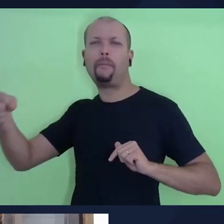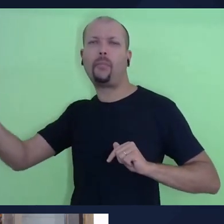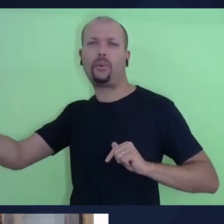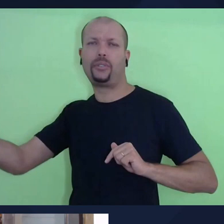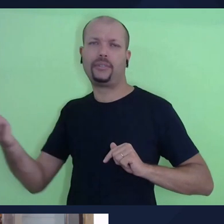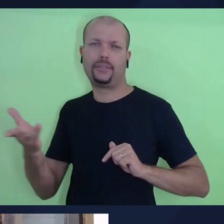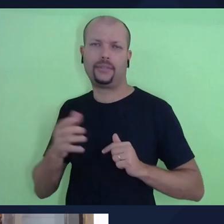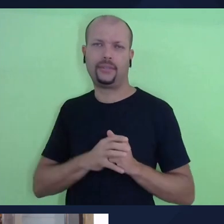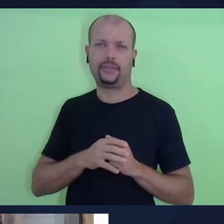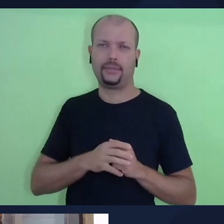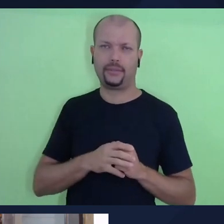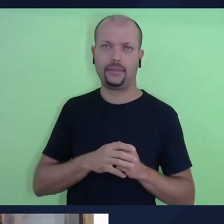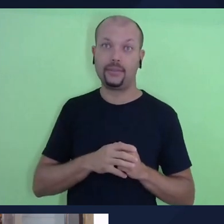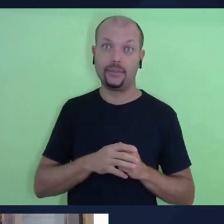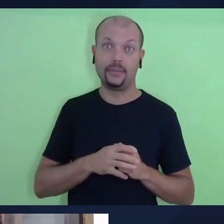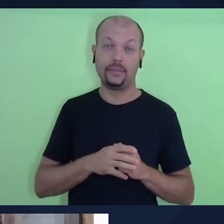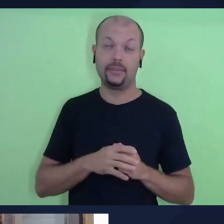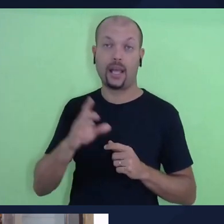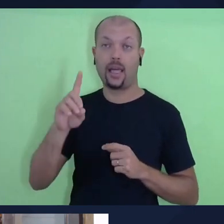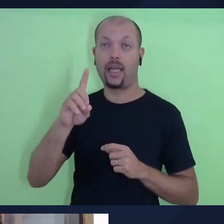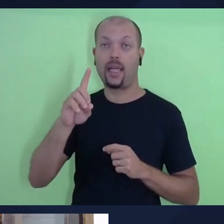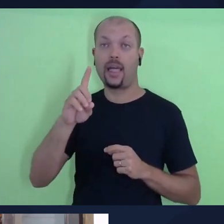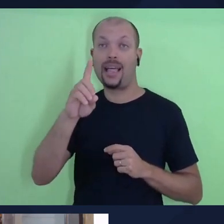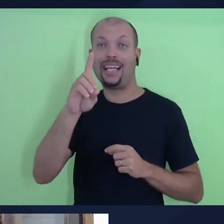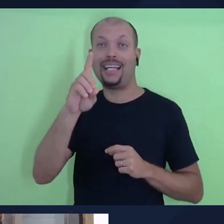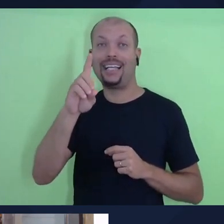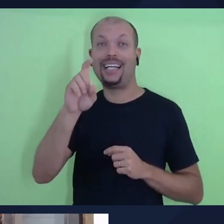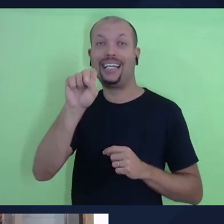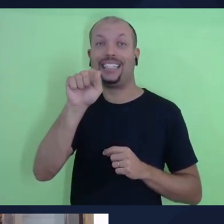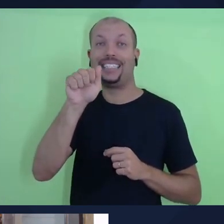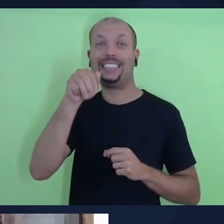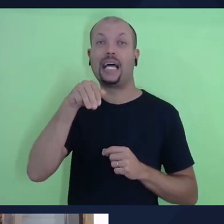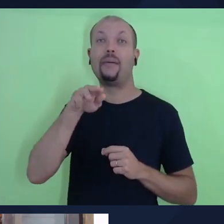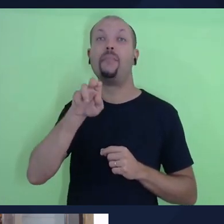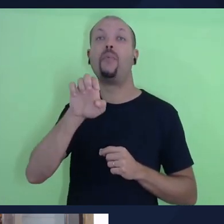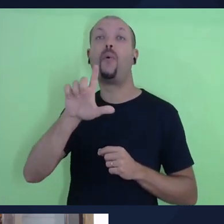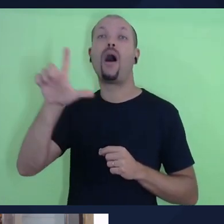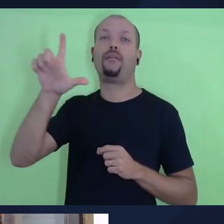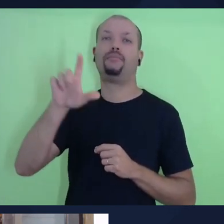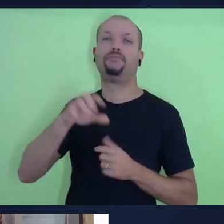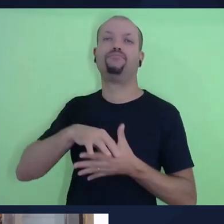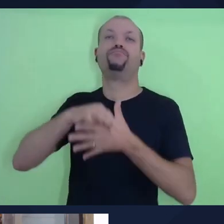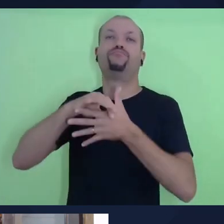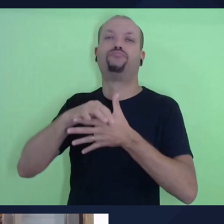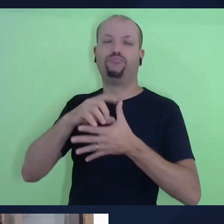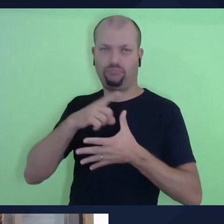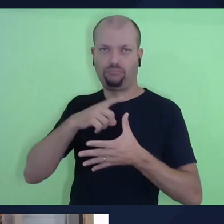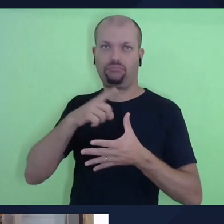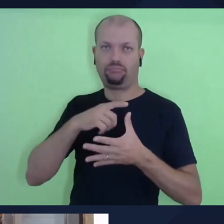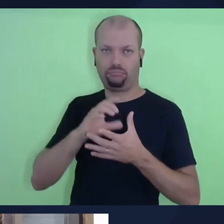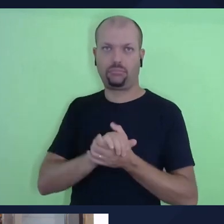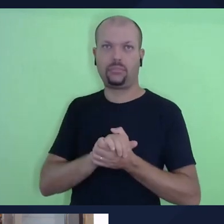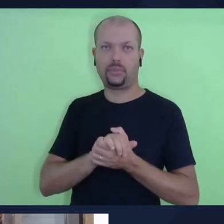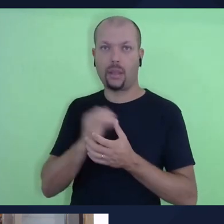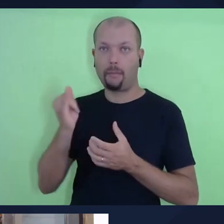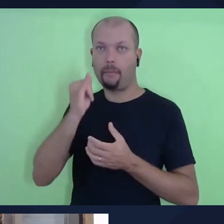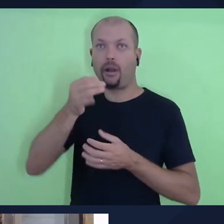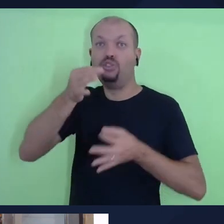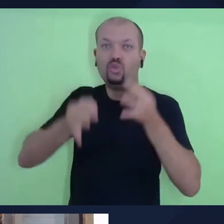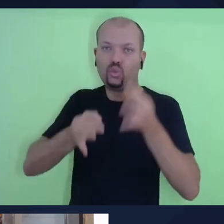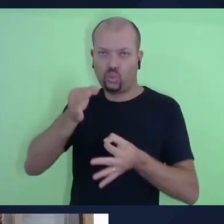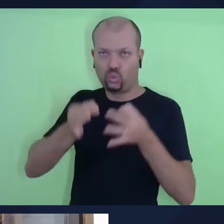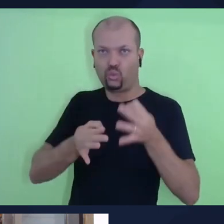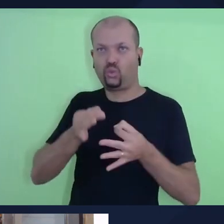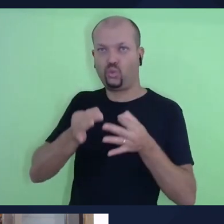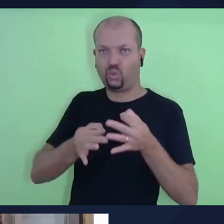governança de Samuel. Samuel é um profeta que também tem uma relação de juiz, ele acaba tendo